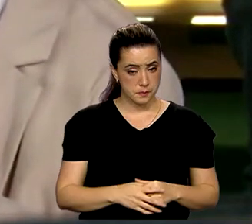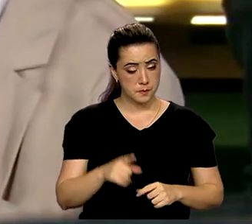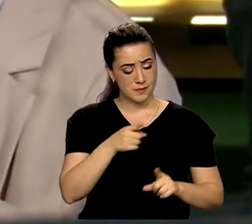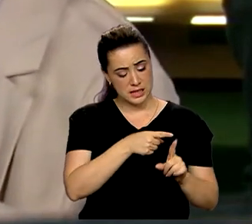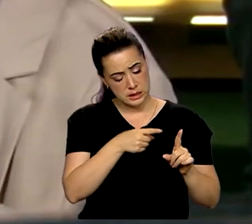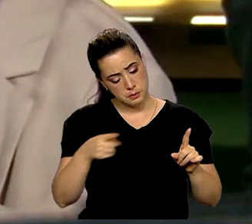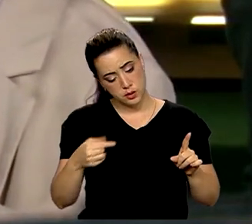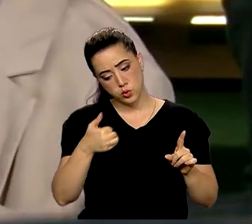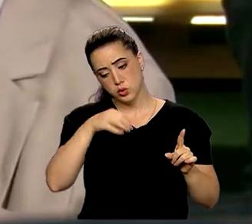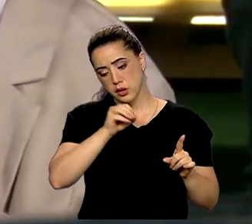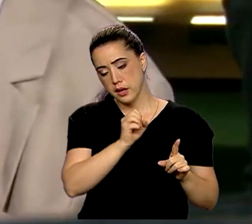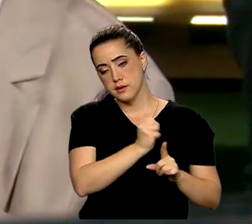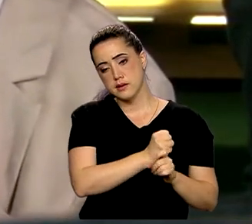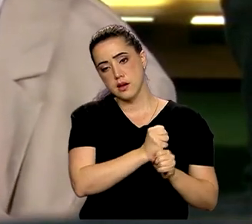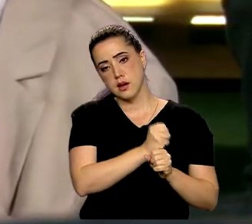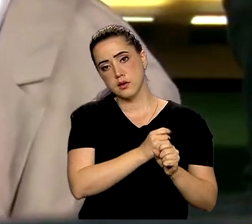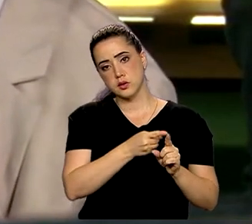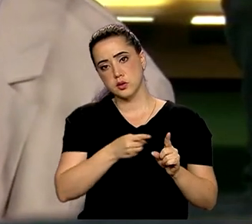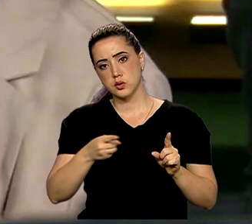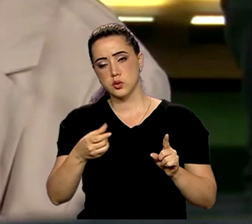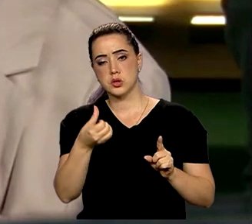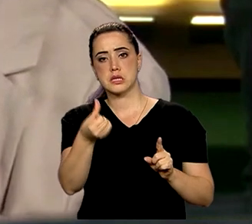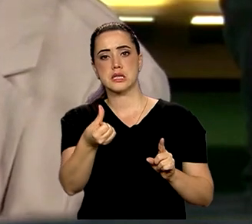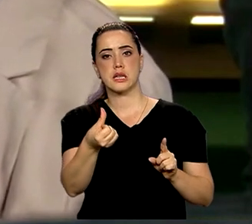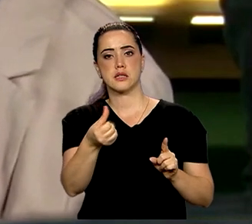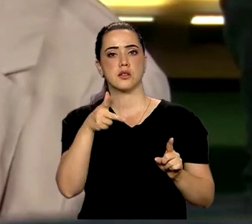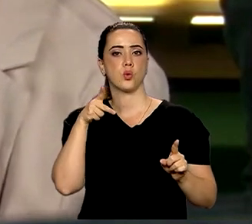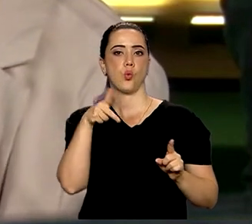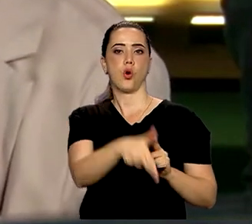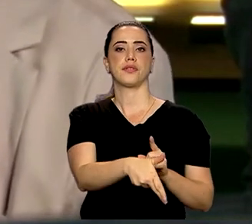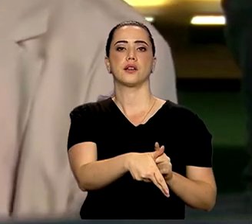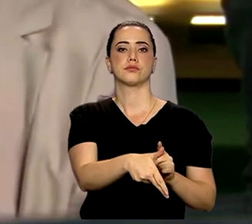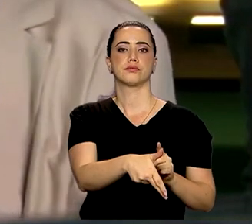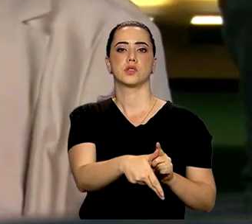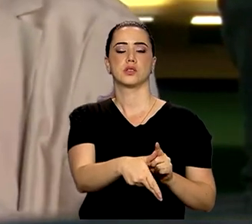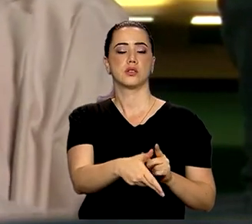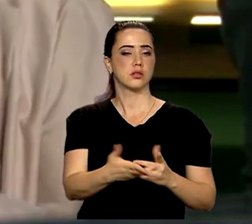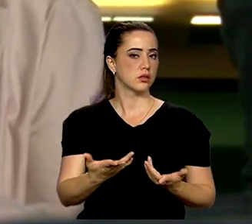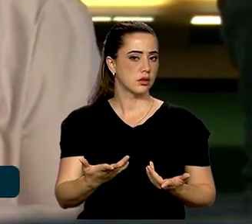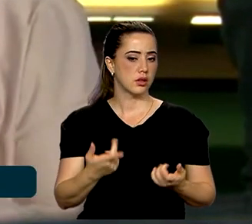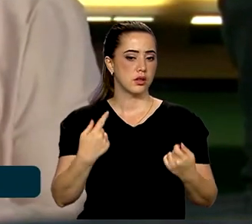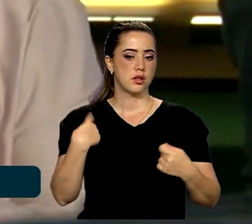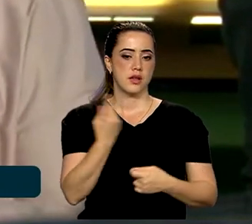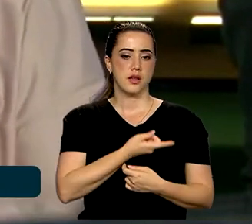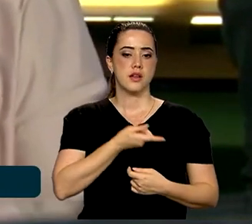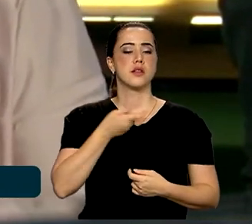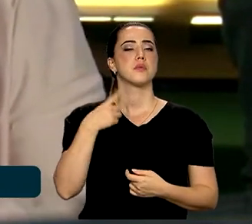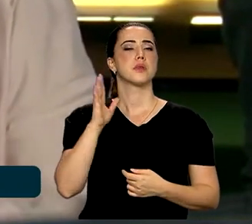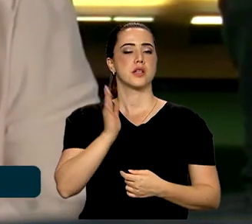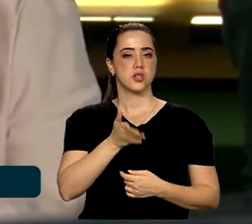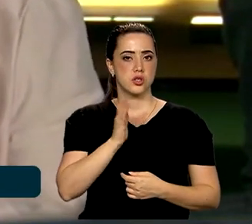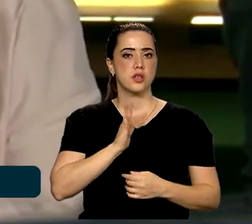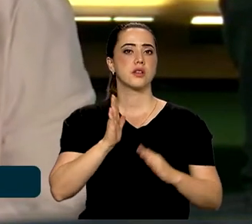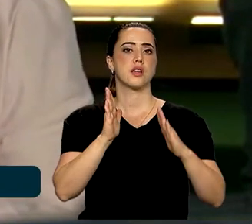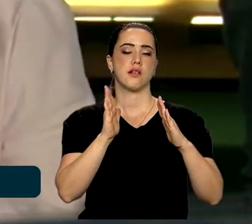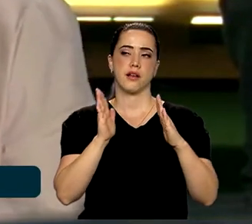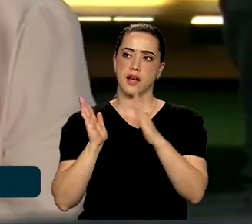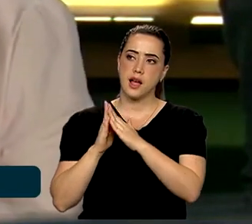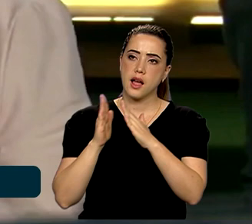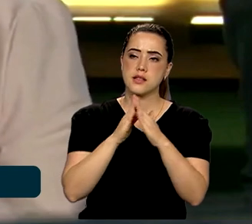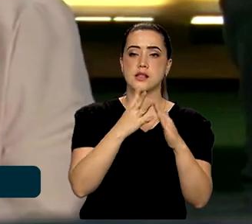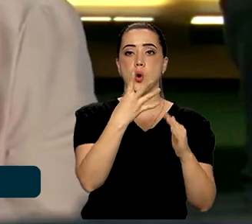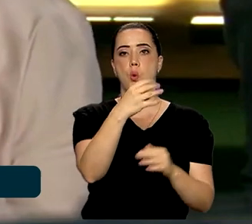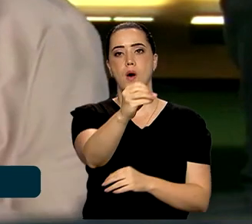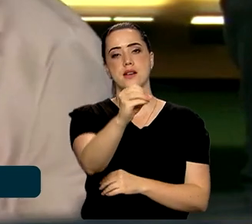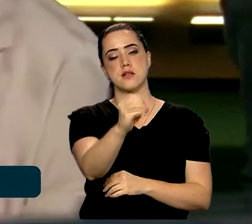dez anos, seis foram cortados. Era para nós já estarmos com as 40 casas que nós